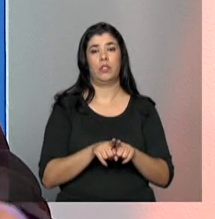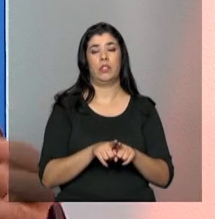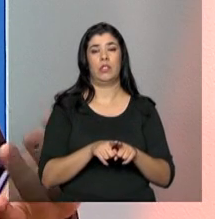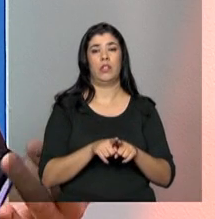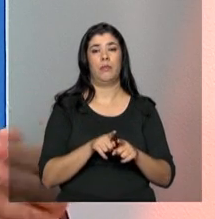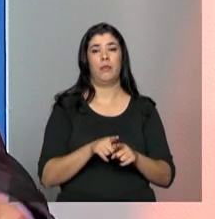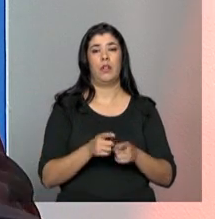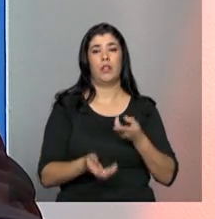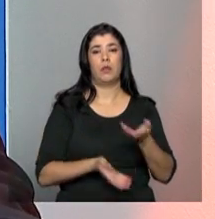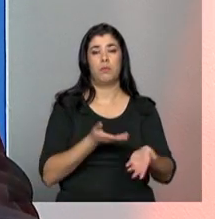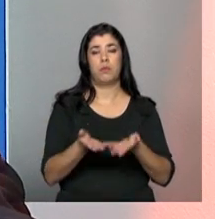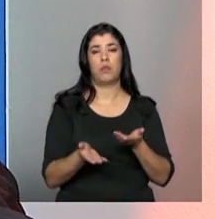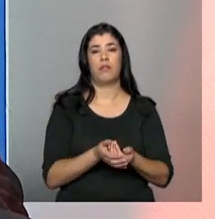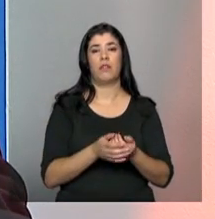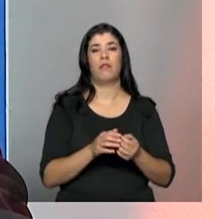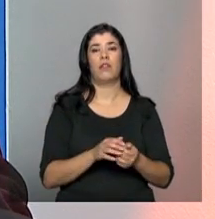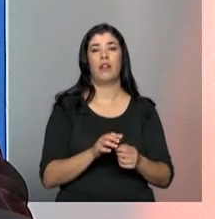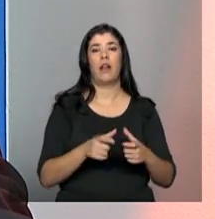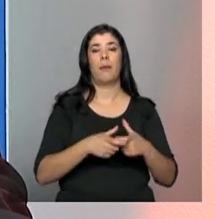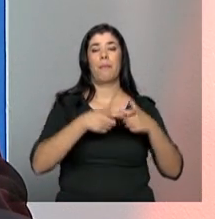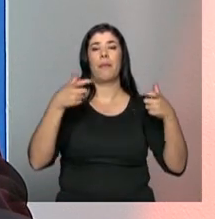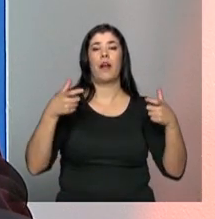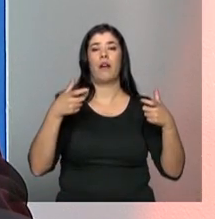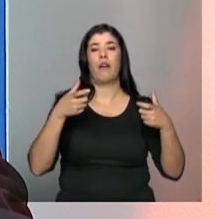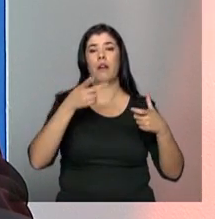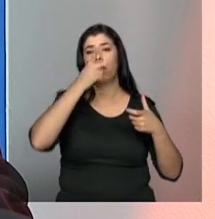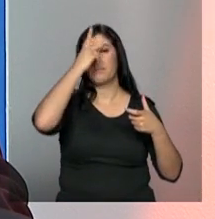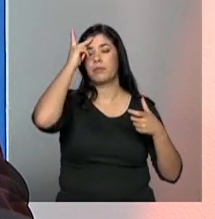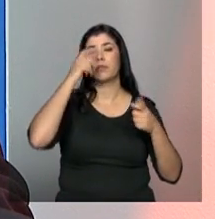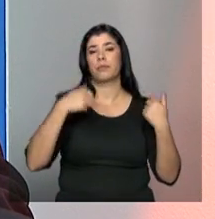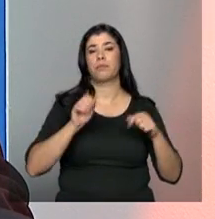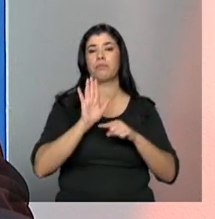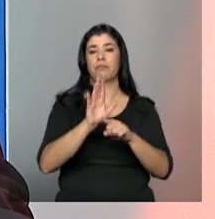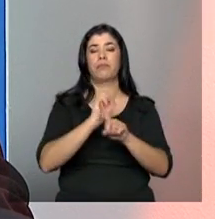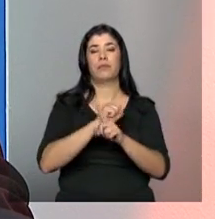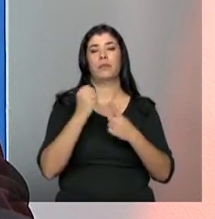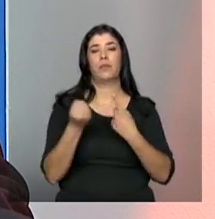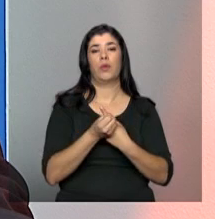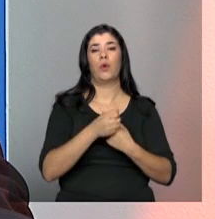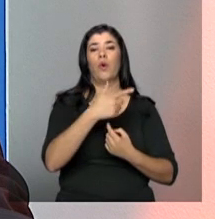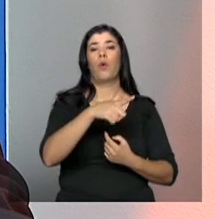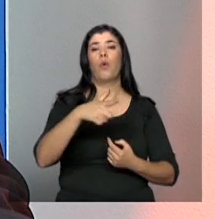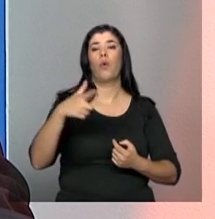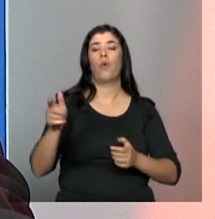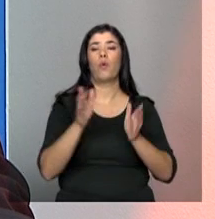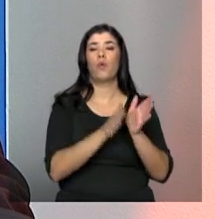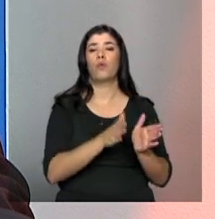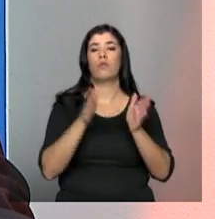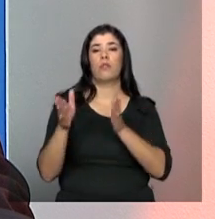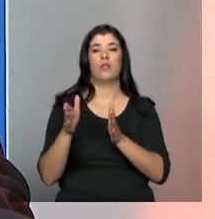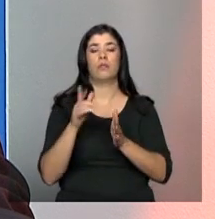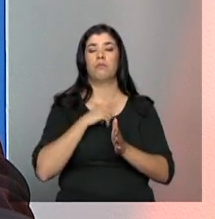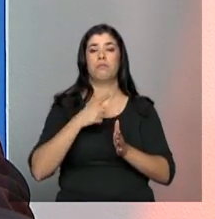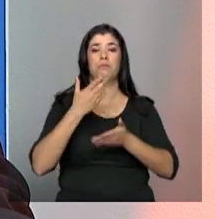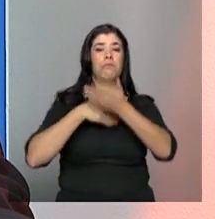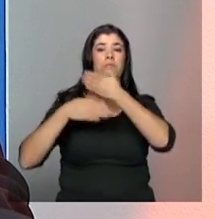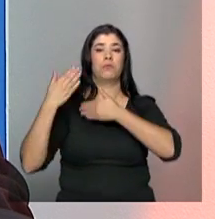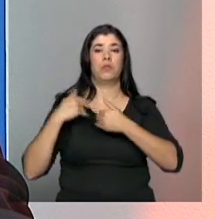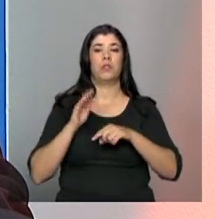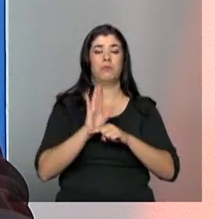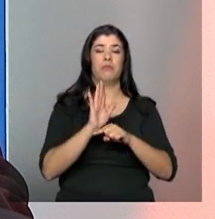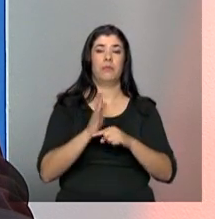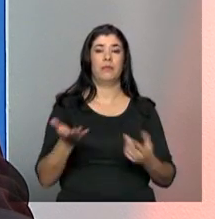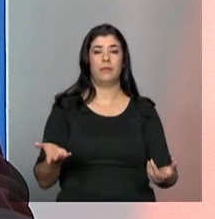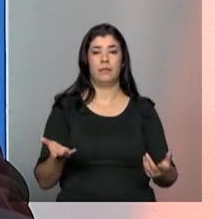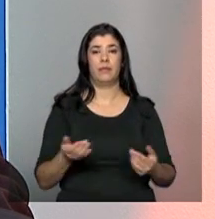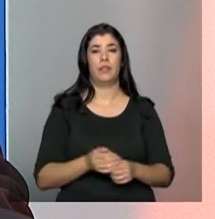à ampliação do público da assistência social ou o surgimento de demandas de alguns segmentos que não o tinham. Então, consolidar